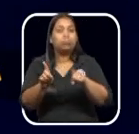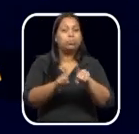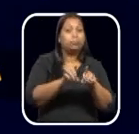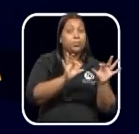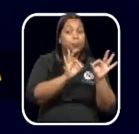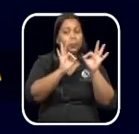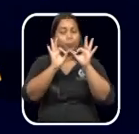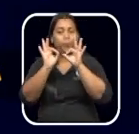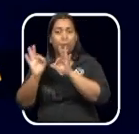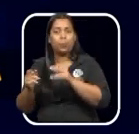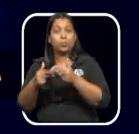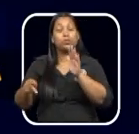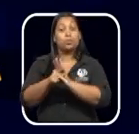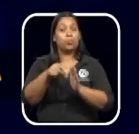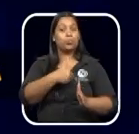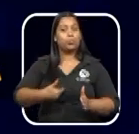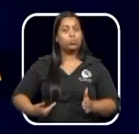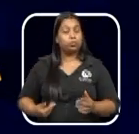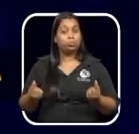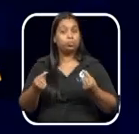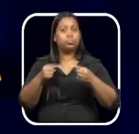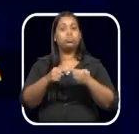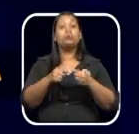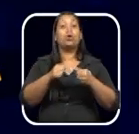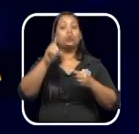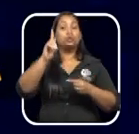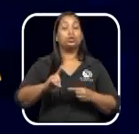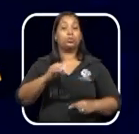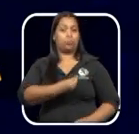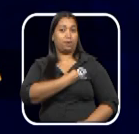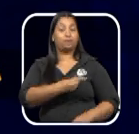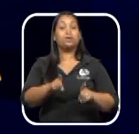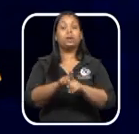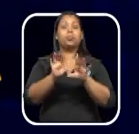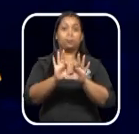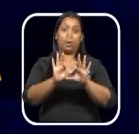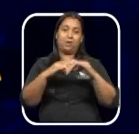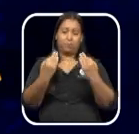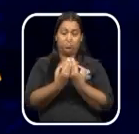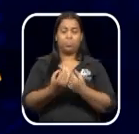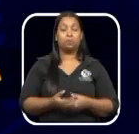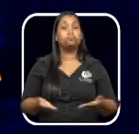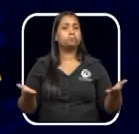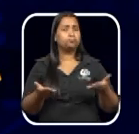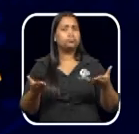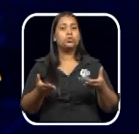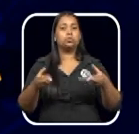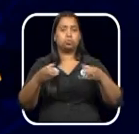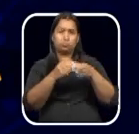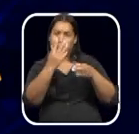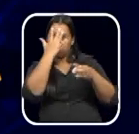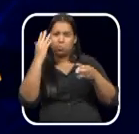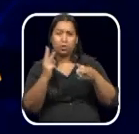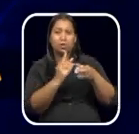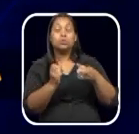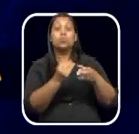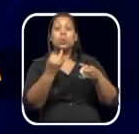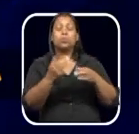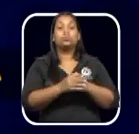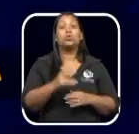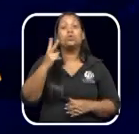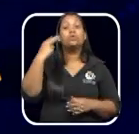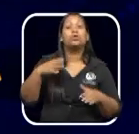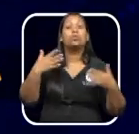e acompanhar programas governamentais ligados ao direito à vida e à família. Atualmente a Comissão tem a seguinte